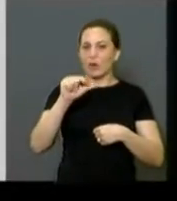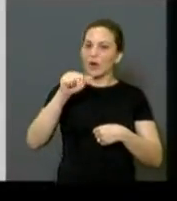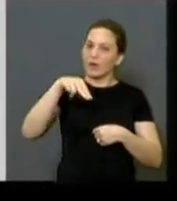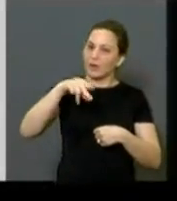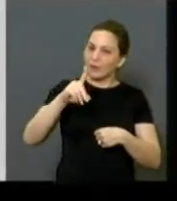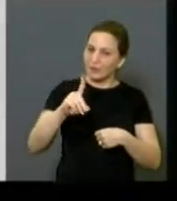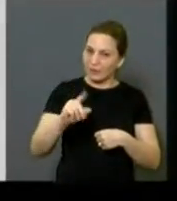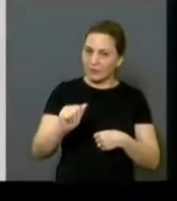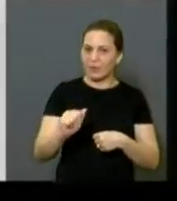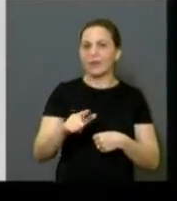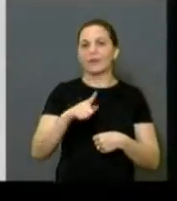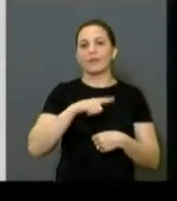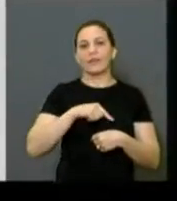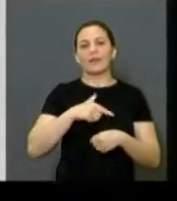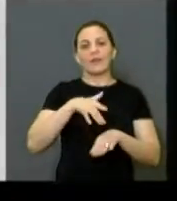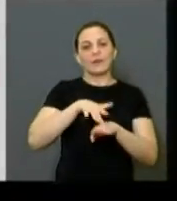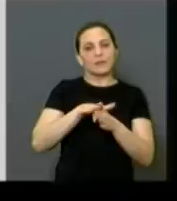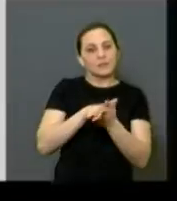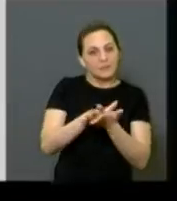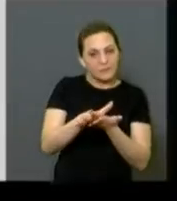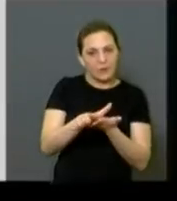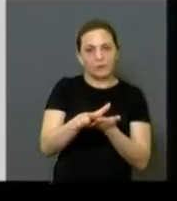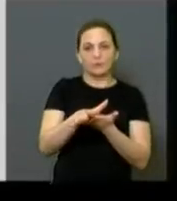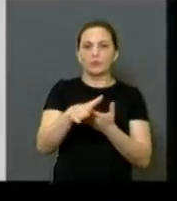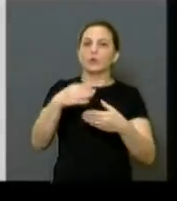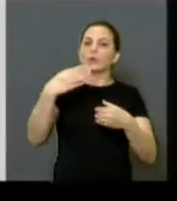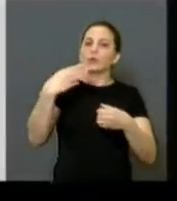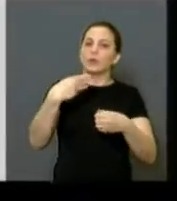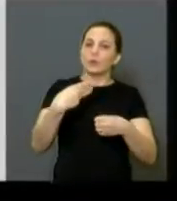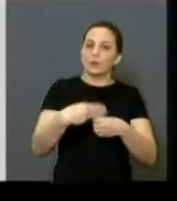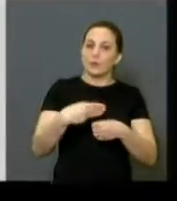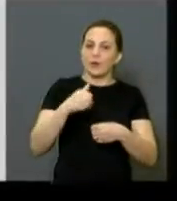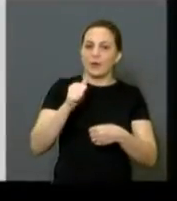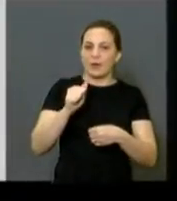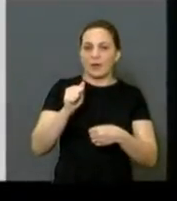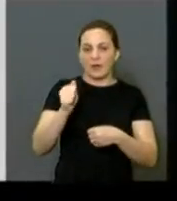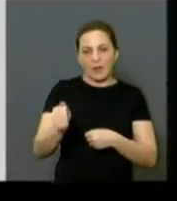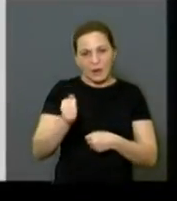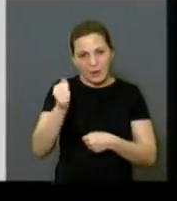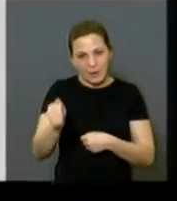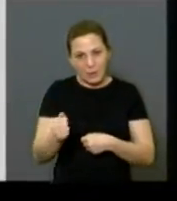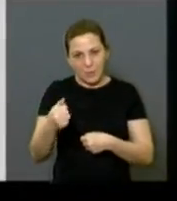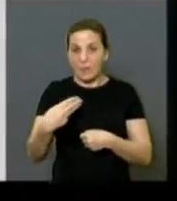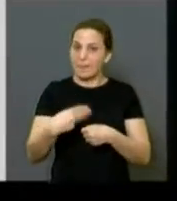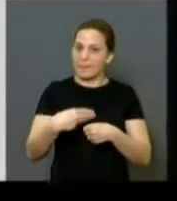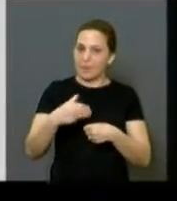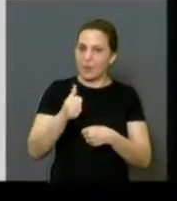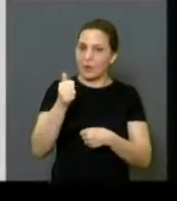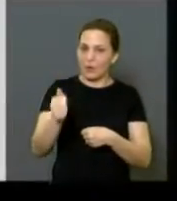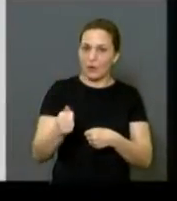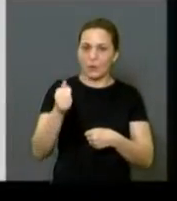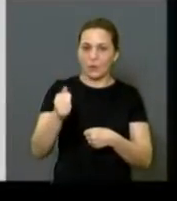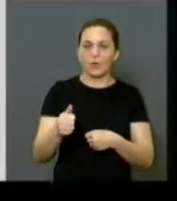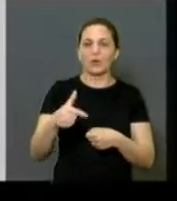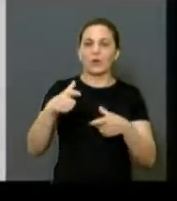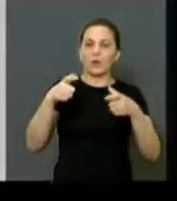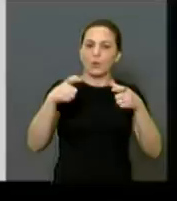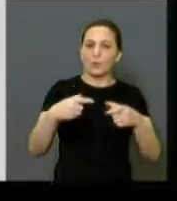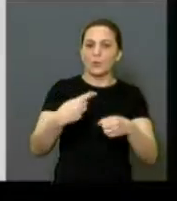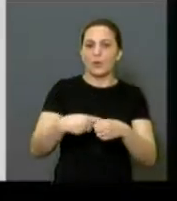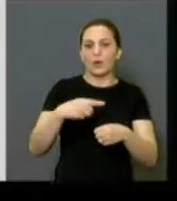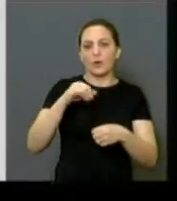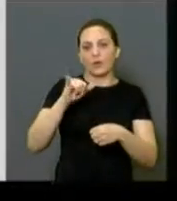tapas-buracos. No Jardim Araraquara e também no Iolanda Ops, no começo.